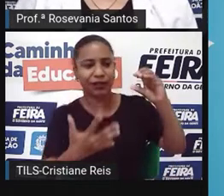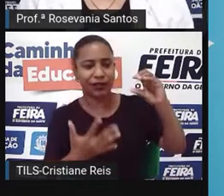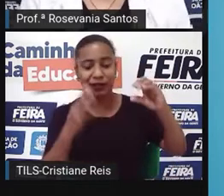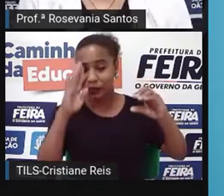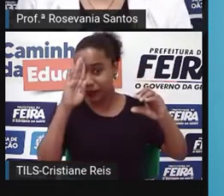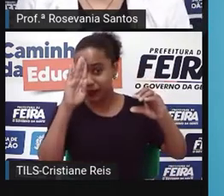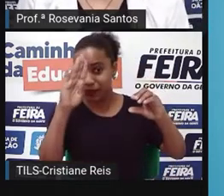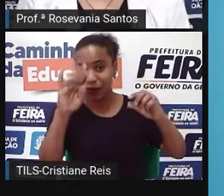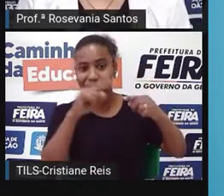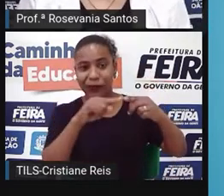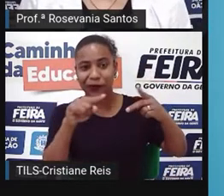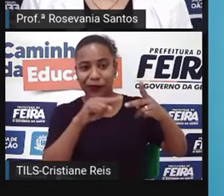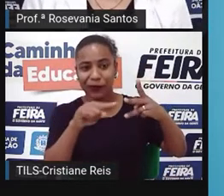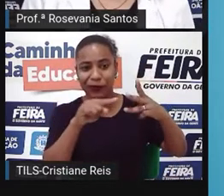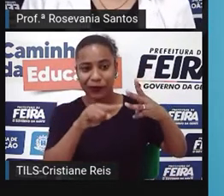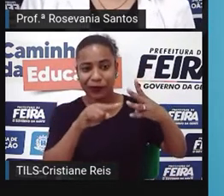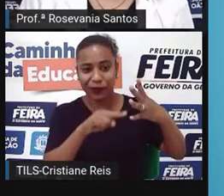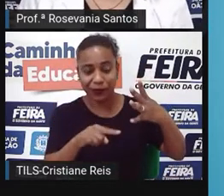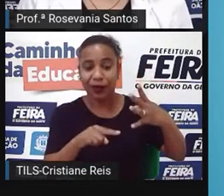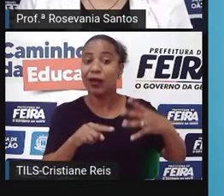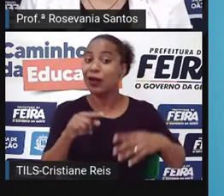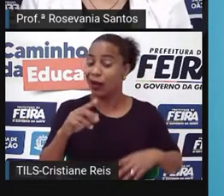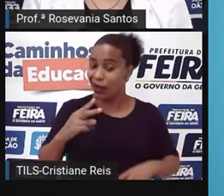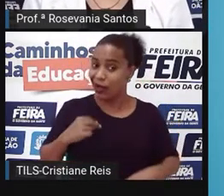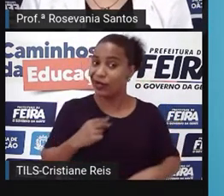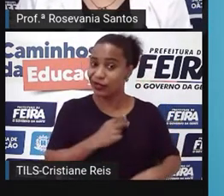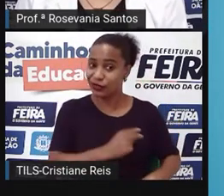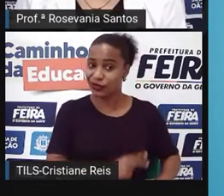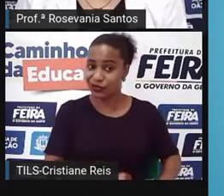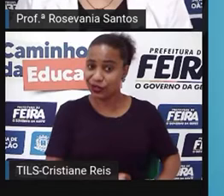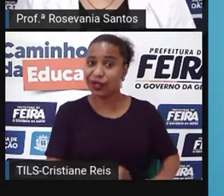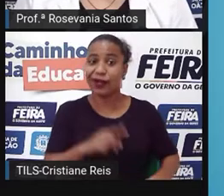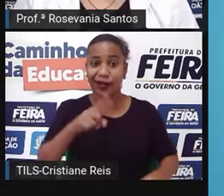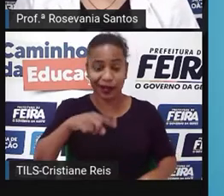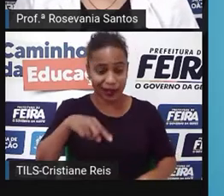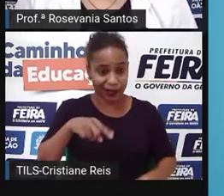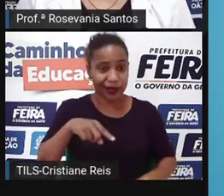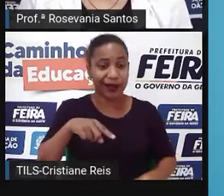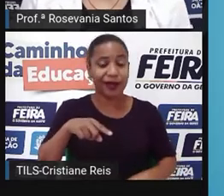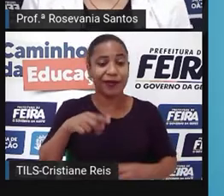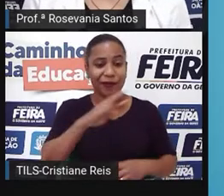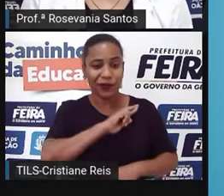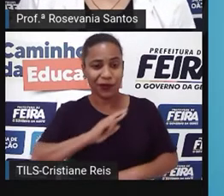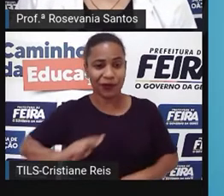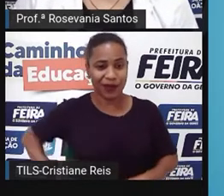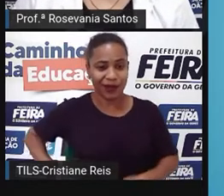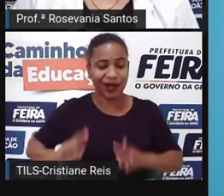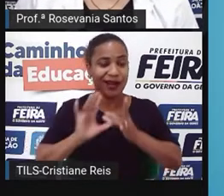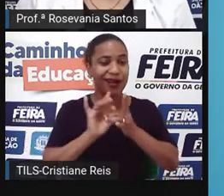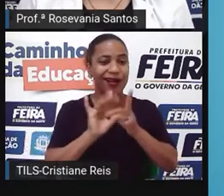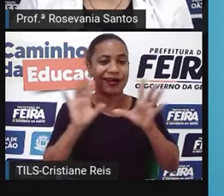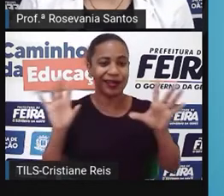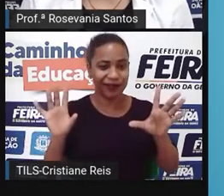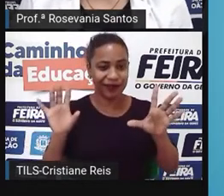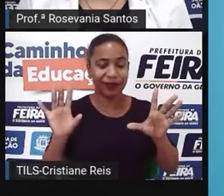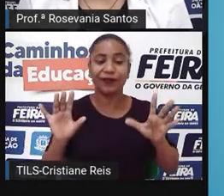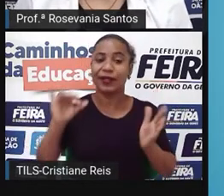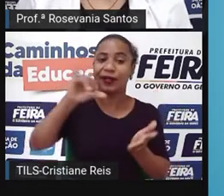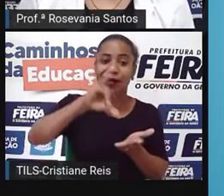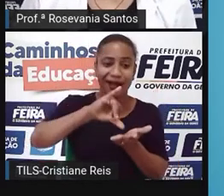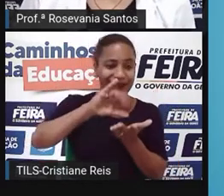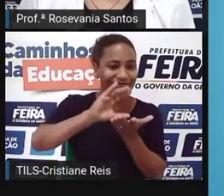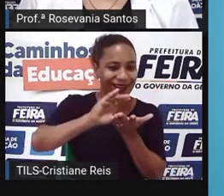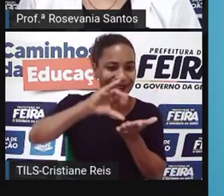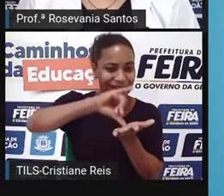considerada, né, é oficialmente a República Popular da China desde 1949, a capital é Pequim, ou Beijing,